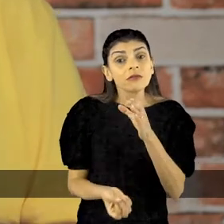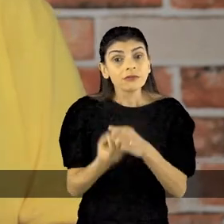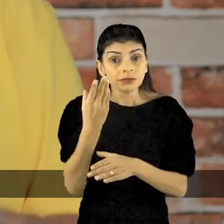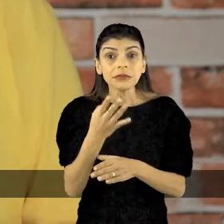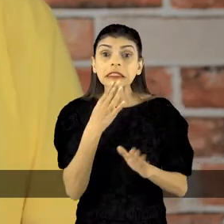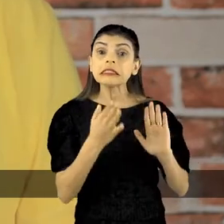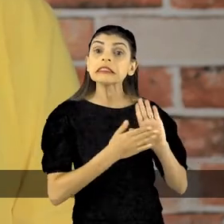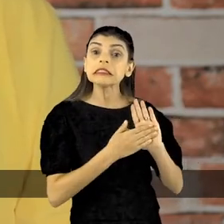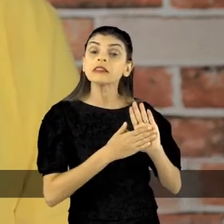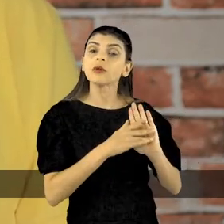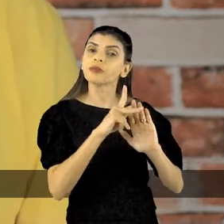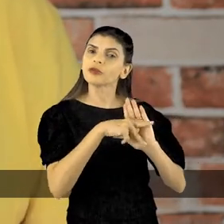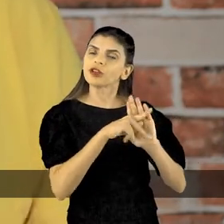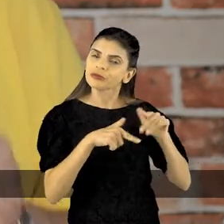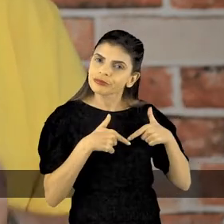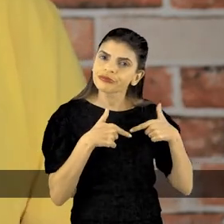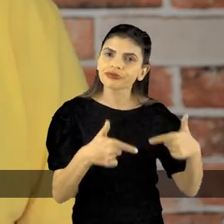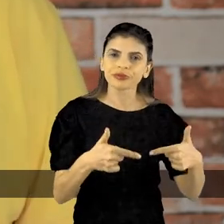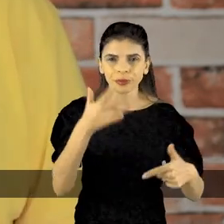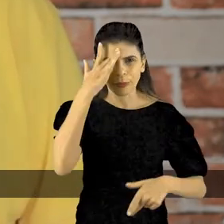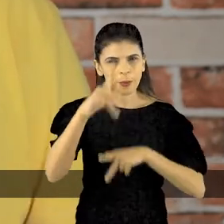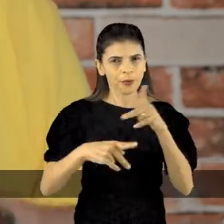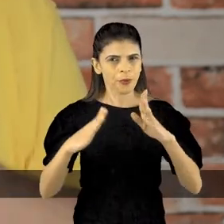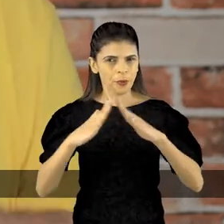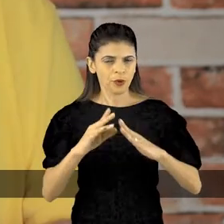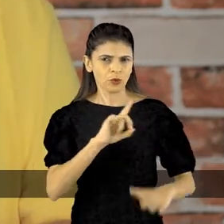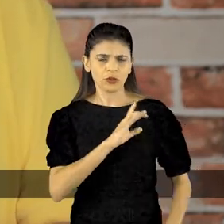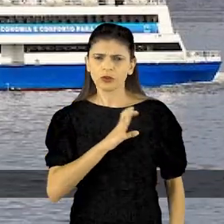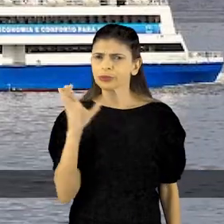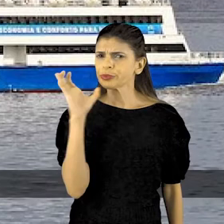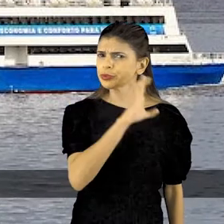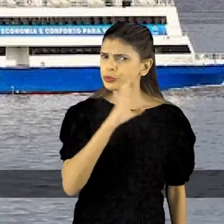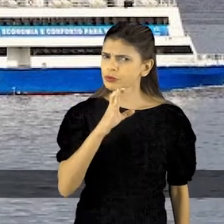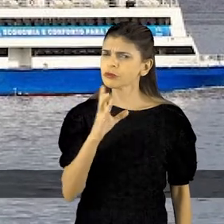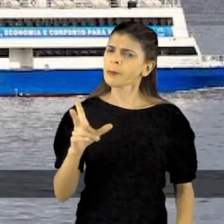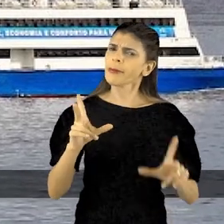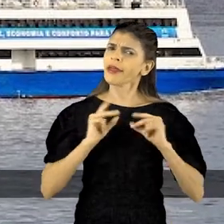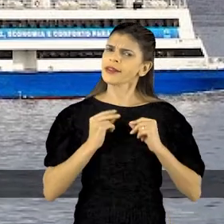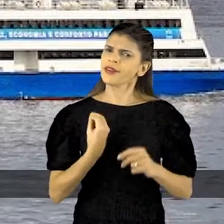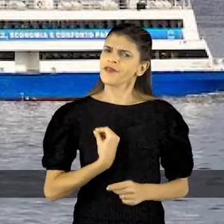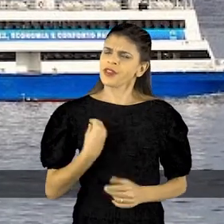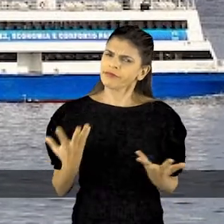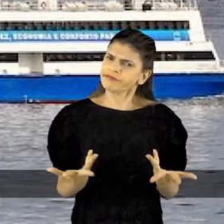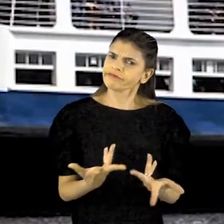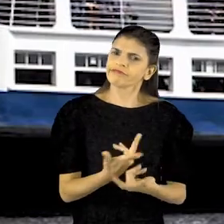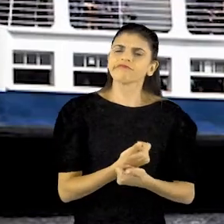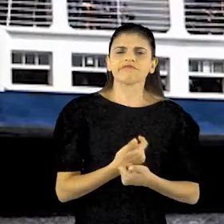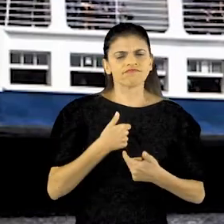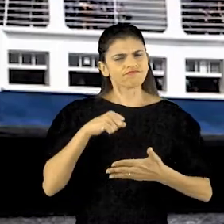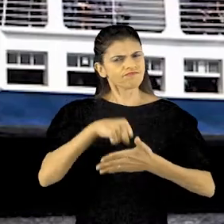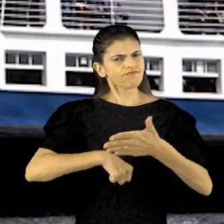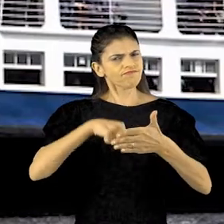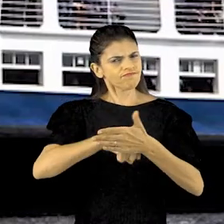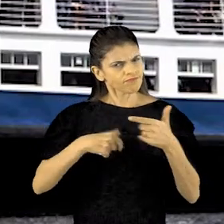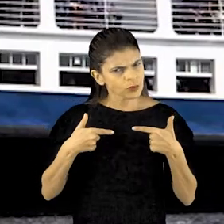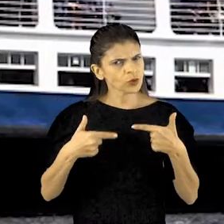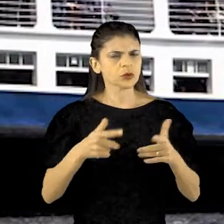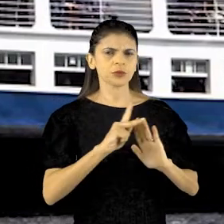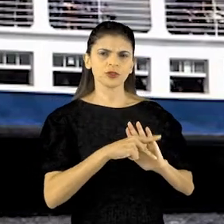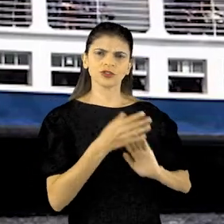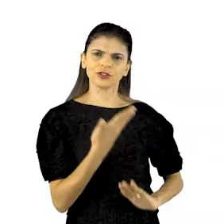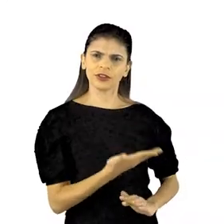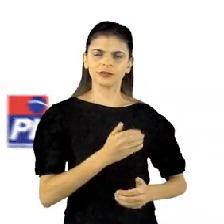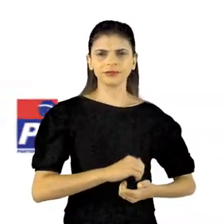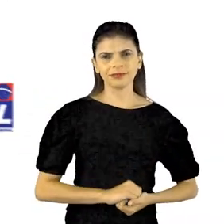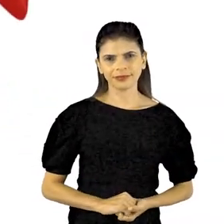Estado a implantação desse projeto. O povo de Duque de Caxias tem pressa, merece ter uma vida mais digna. E eu vou lutar por esse